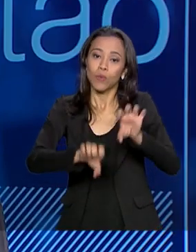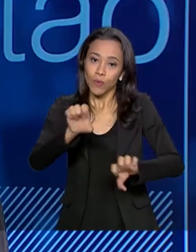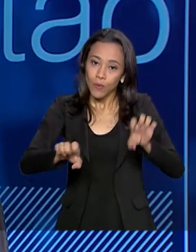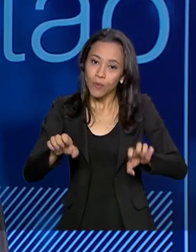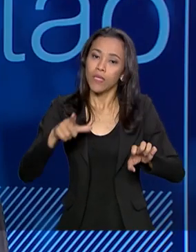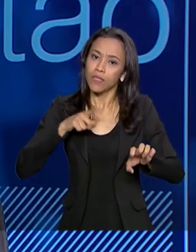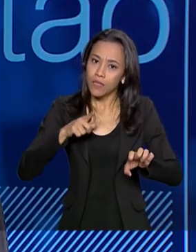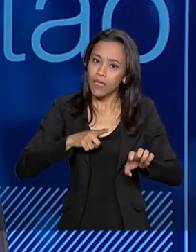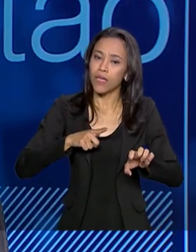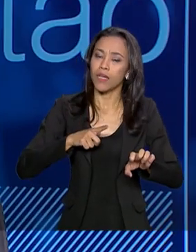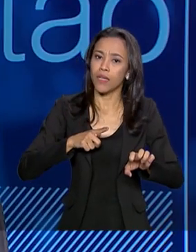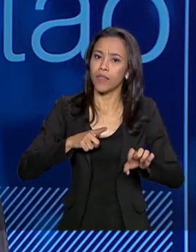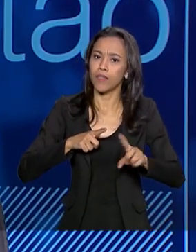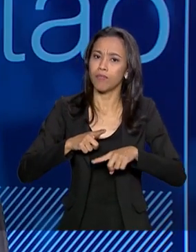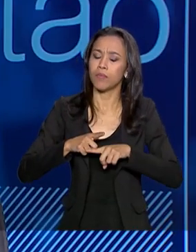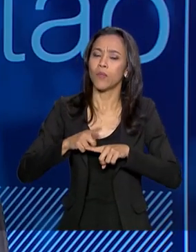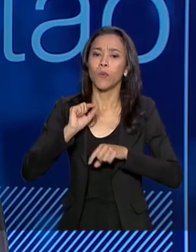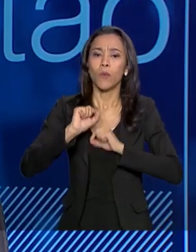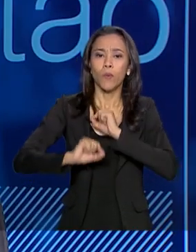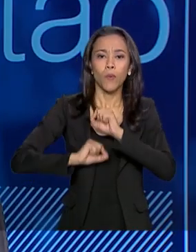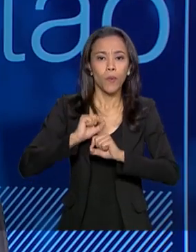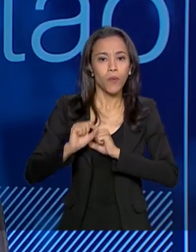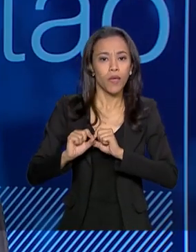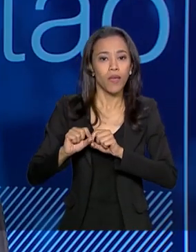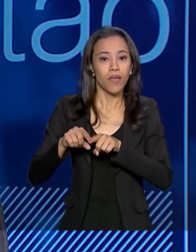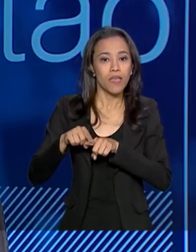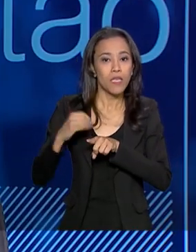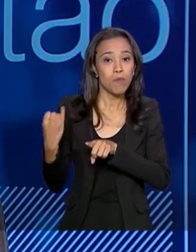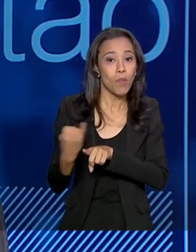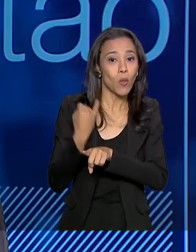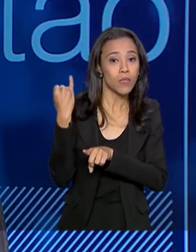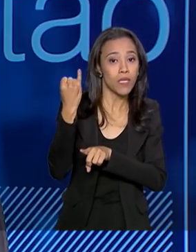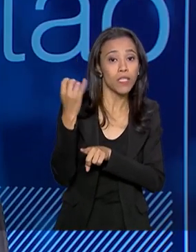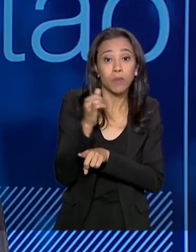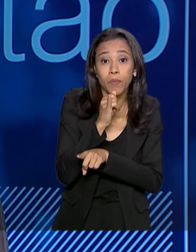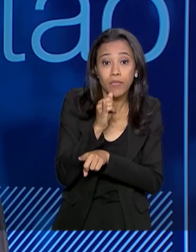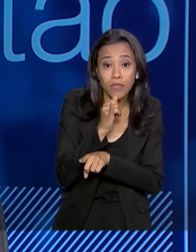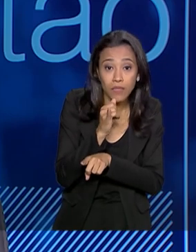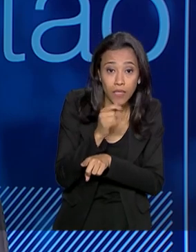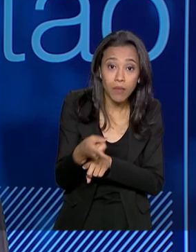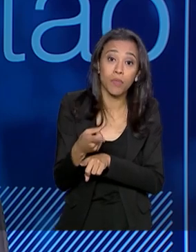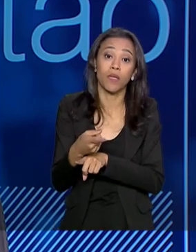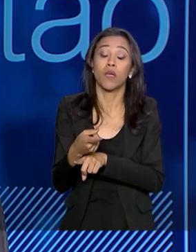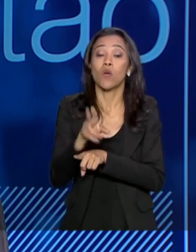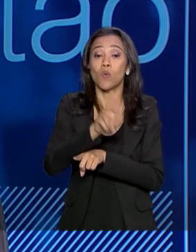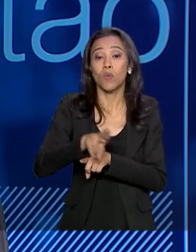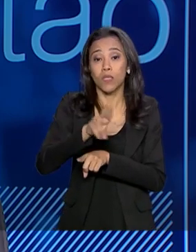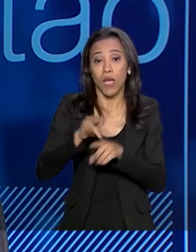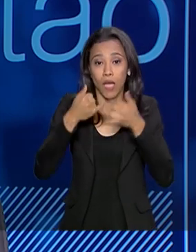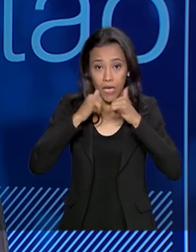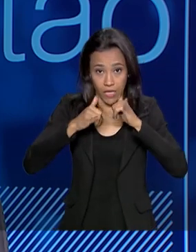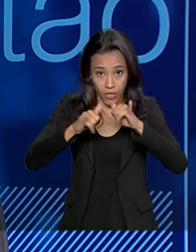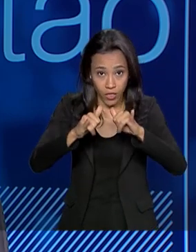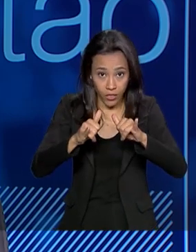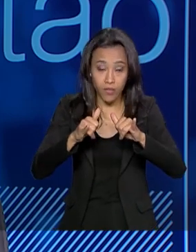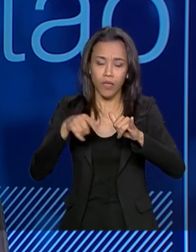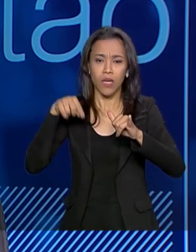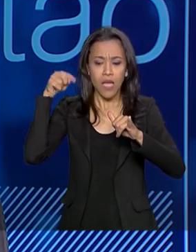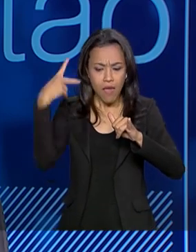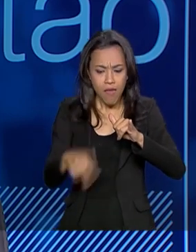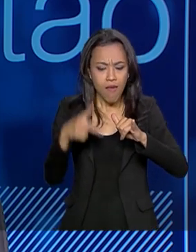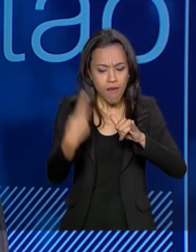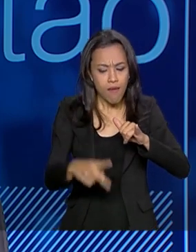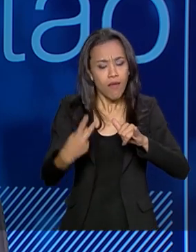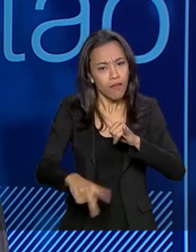um espaço relevante, uma faixa relevante para explorar, por exemplo, energia fotovoltaica. Então, o próprio empreendimento